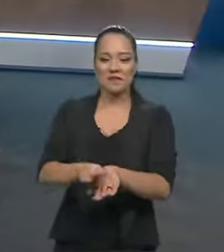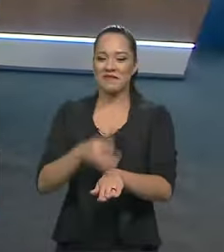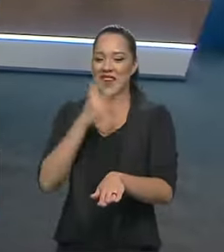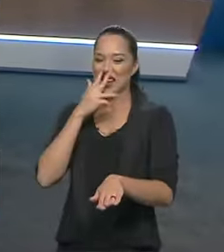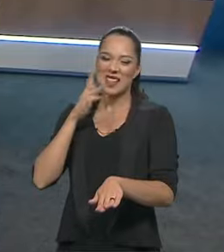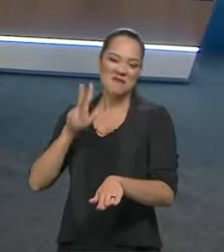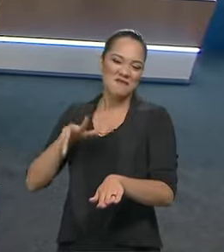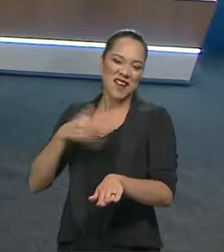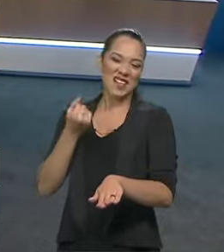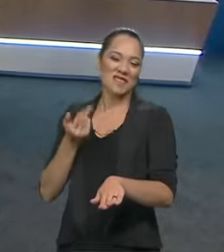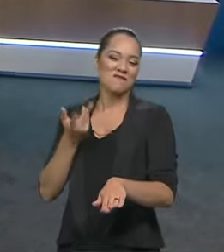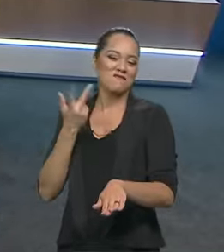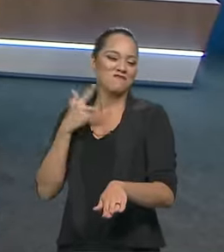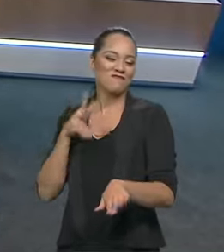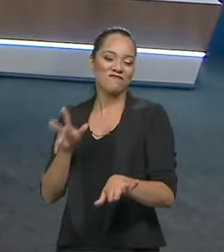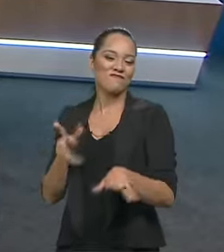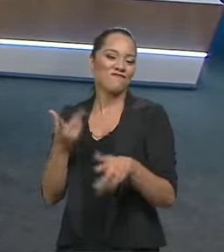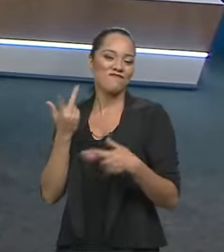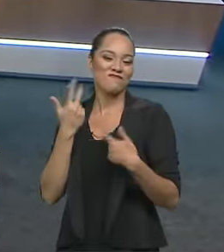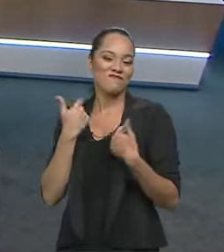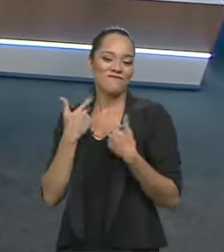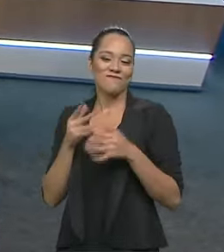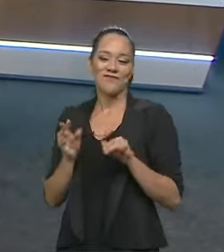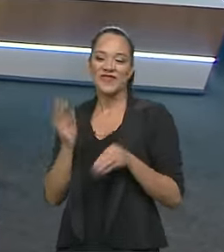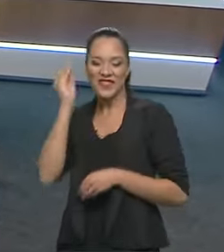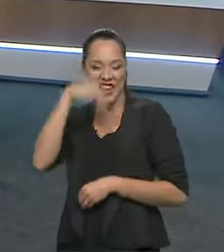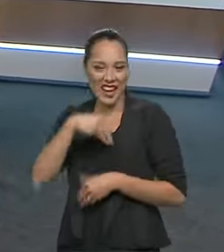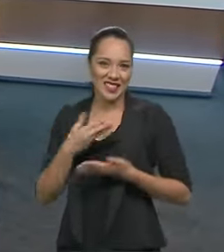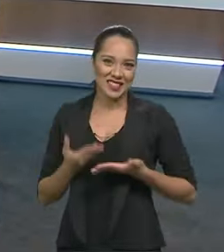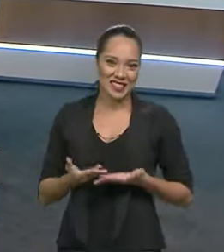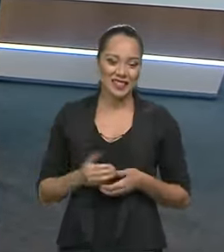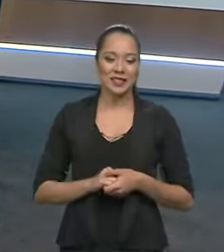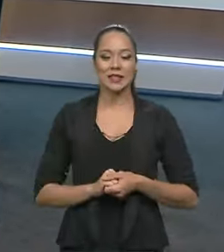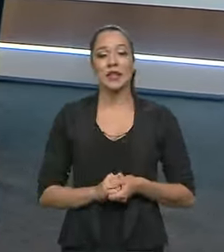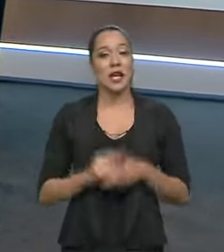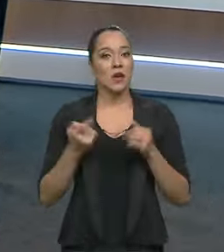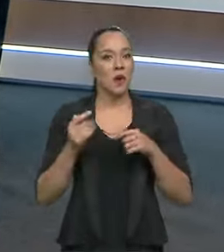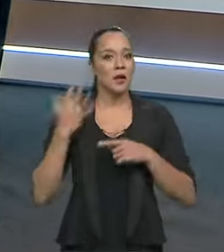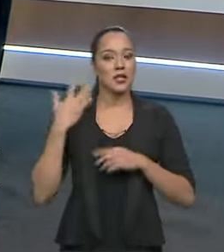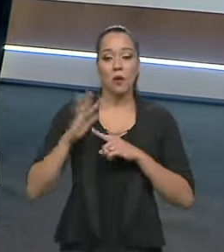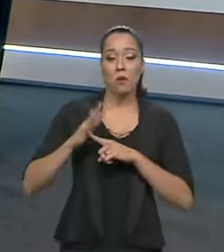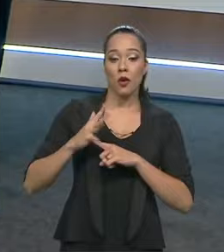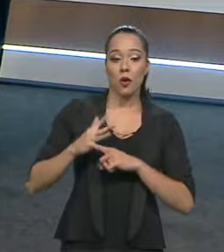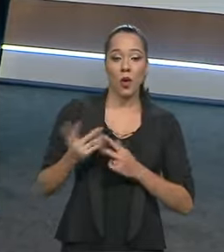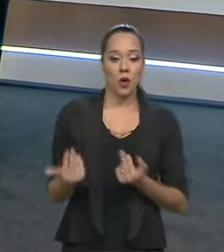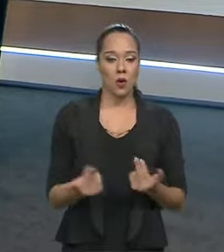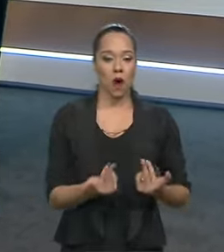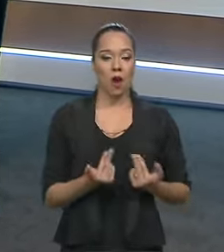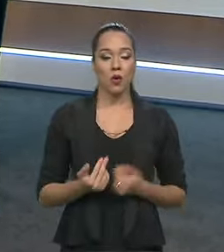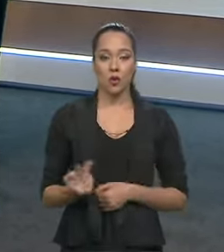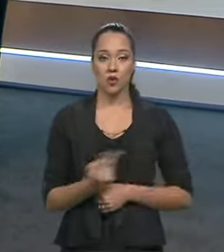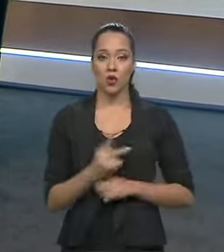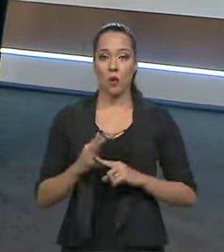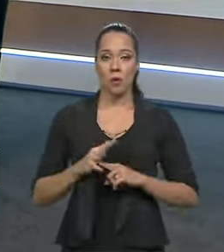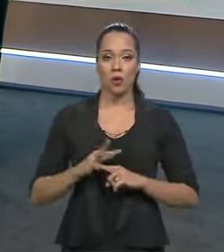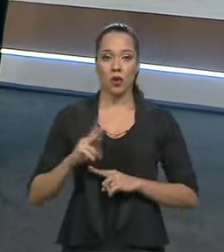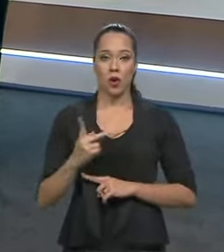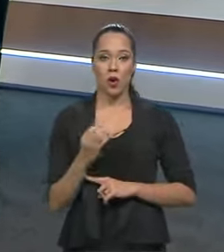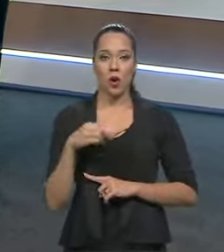raiz. É, e aí nós tínhamos os motores iguais, os dois motores Honda